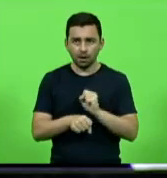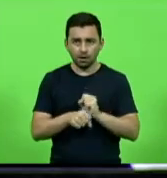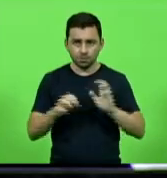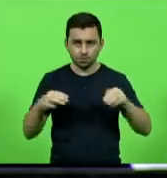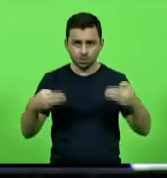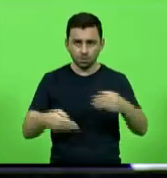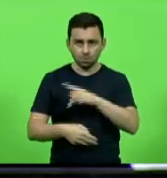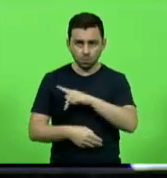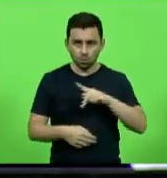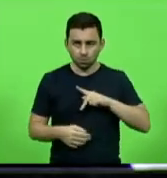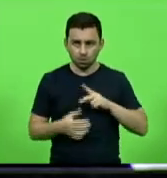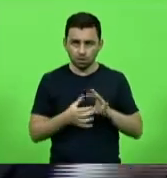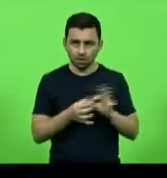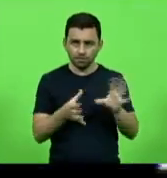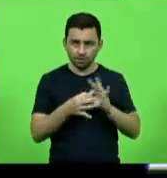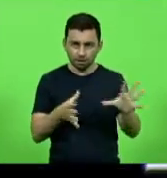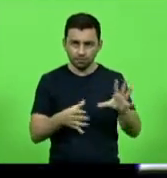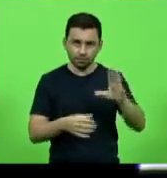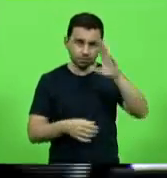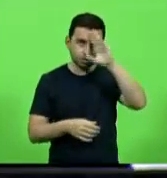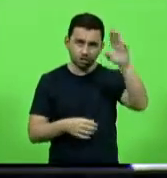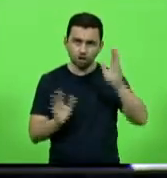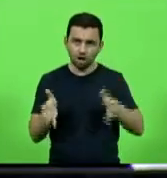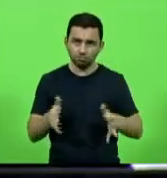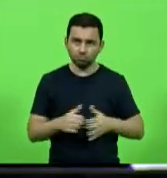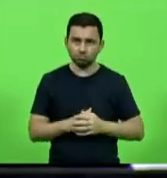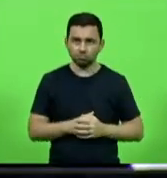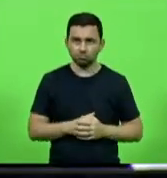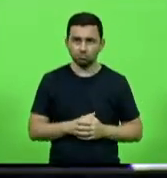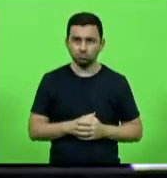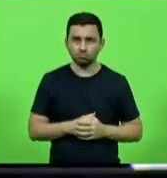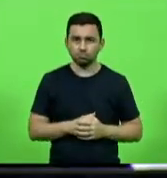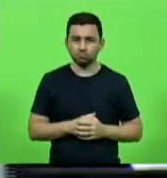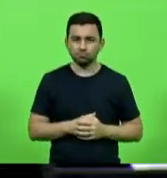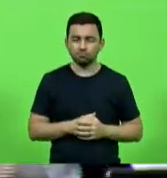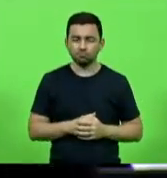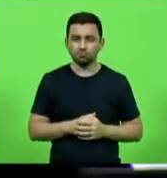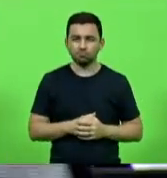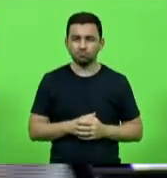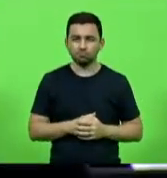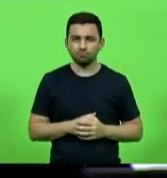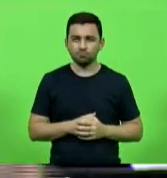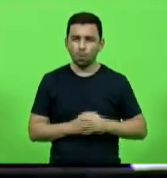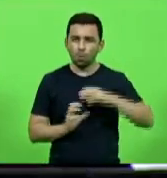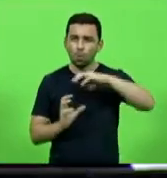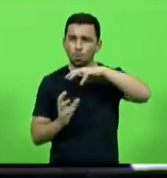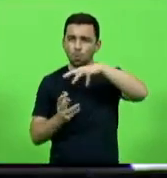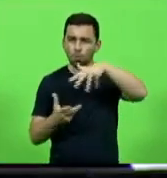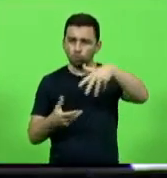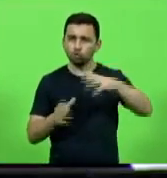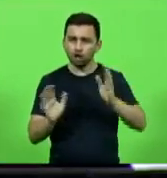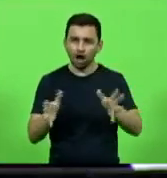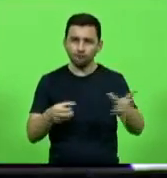público inocentar o Moisés já deu sabia que o mundo voltou a trabalhar